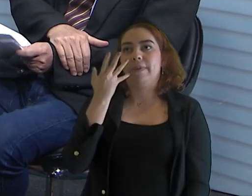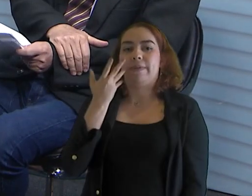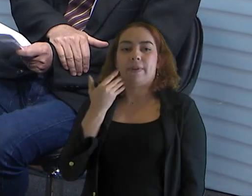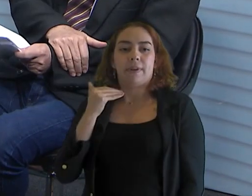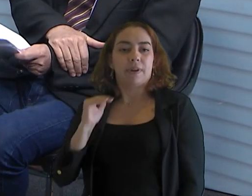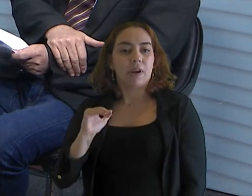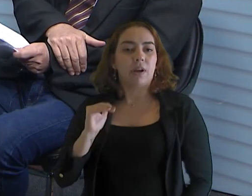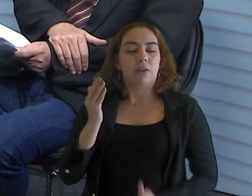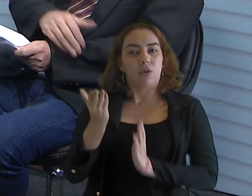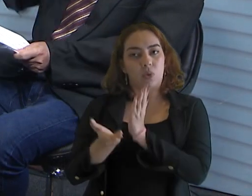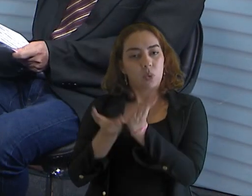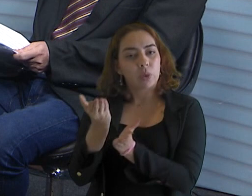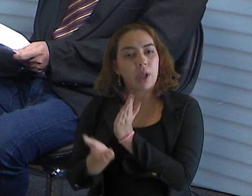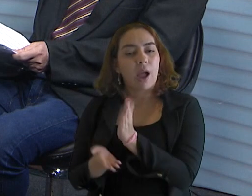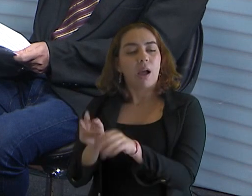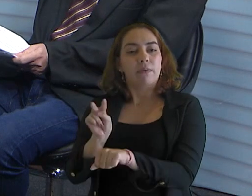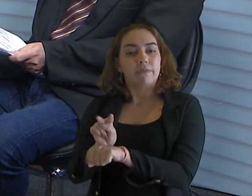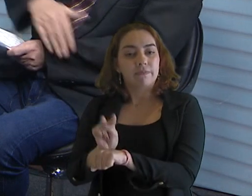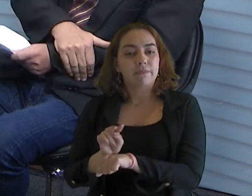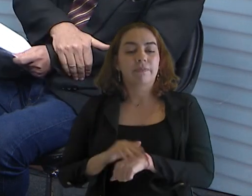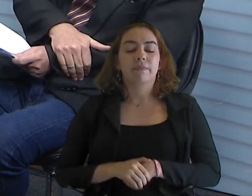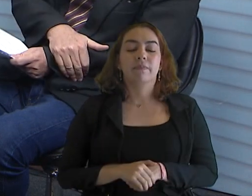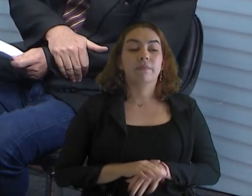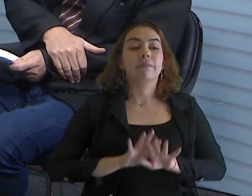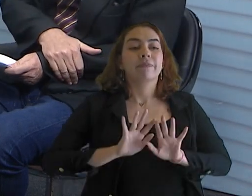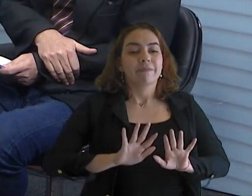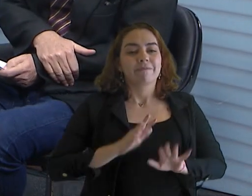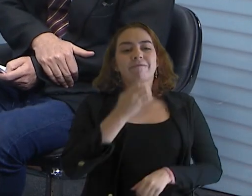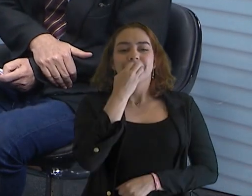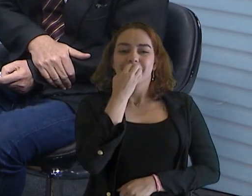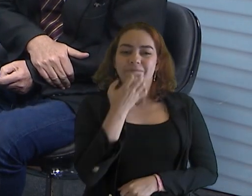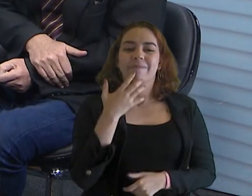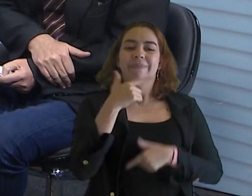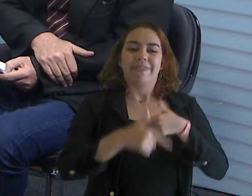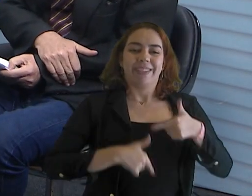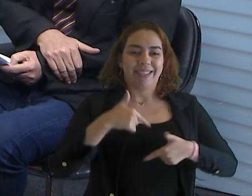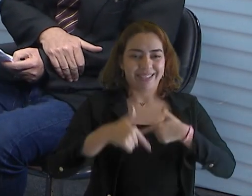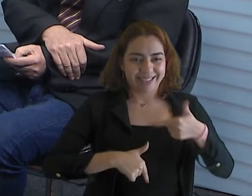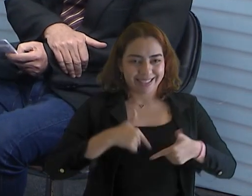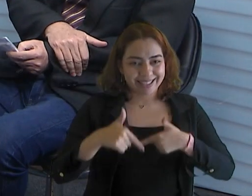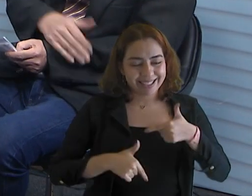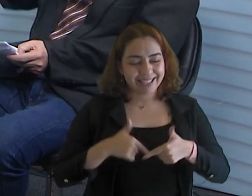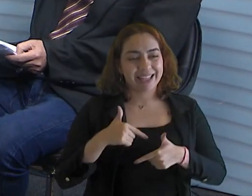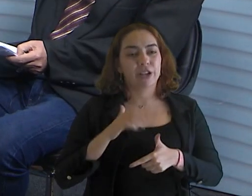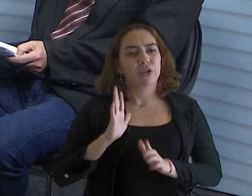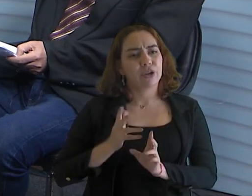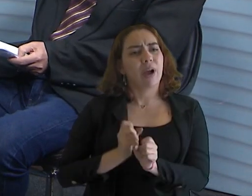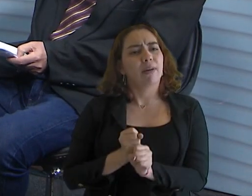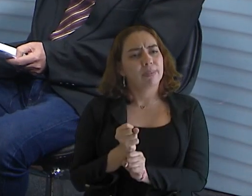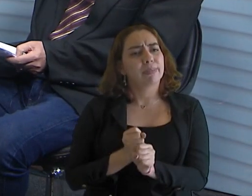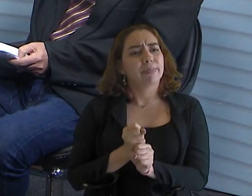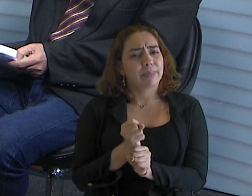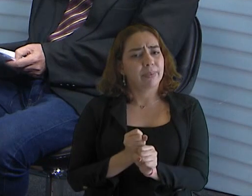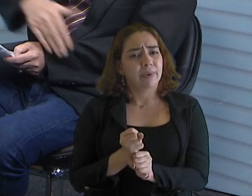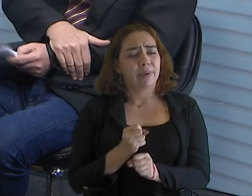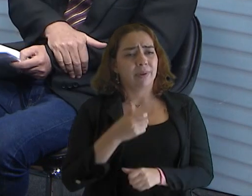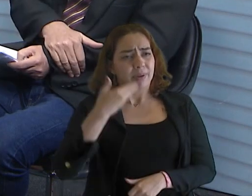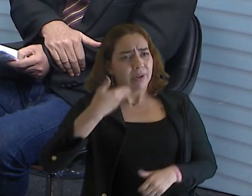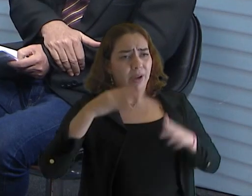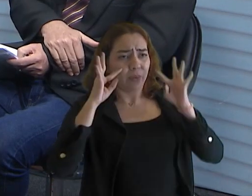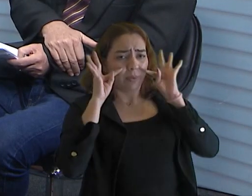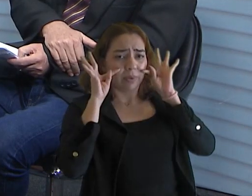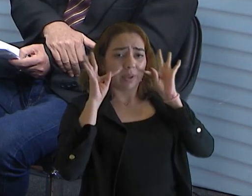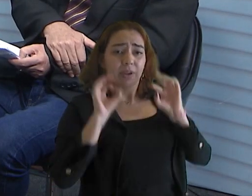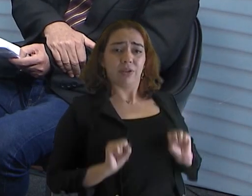Enfim. Mas o importante é que o Renato continue com esse bom trabalho que ele vem realizando nos últimos anos. Que nós somos testemunho aqui porque a gente sempre